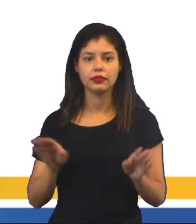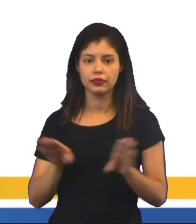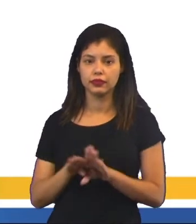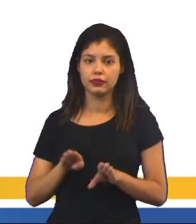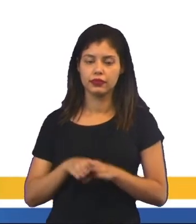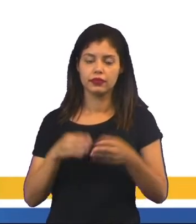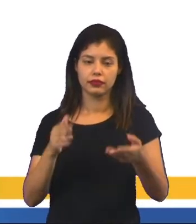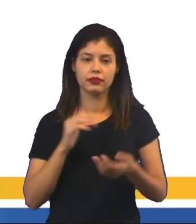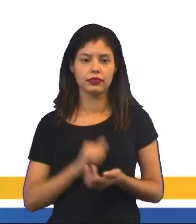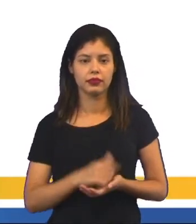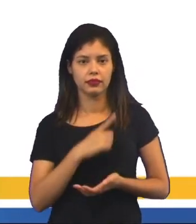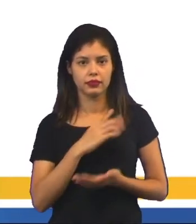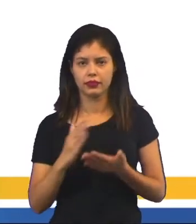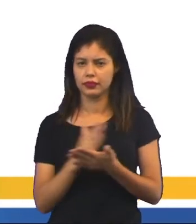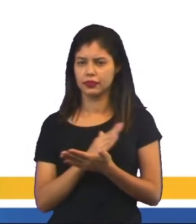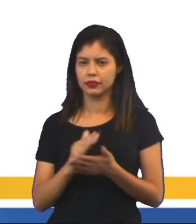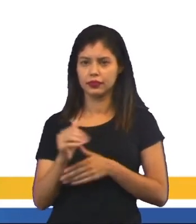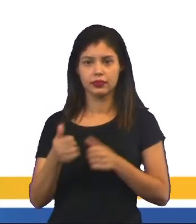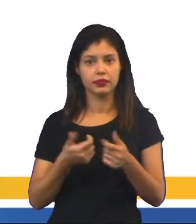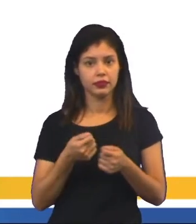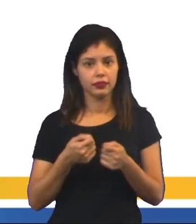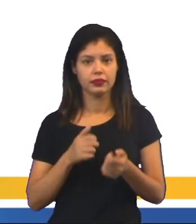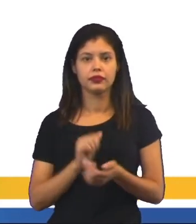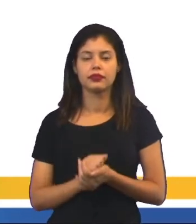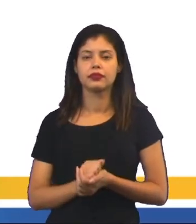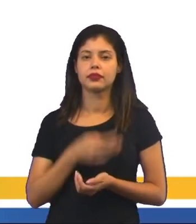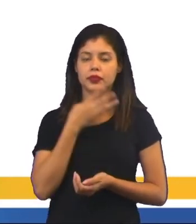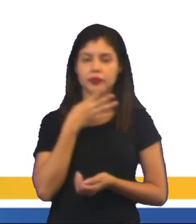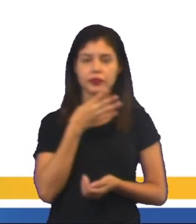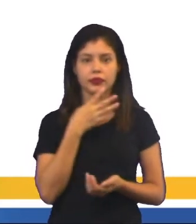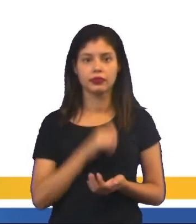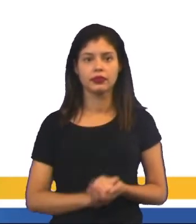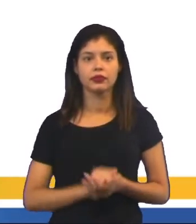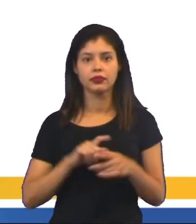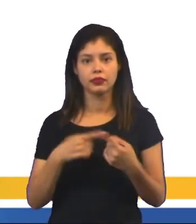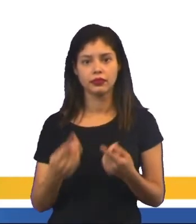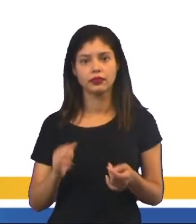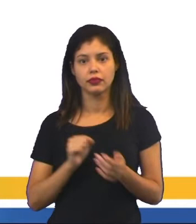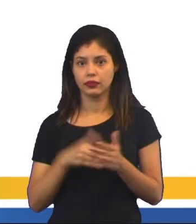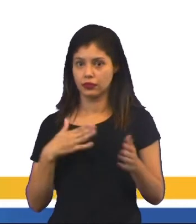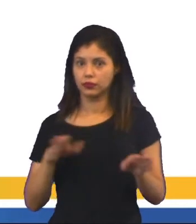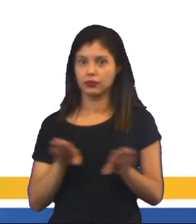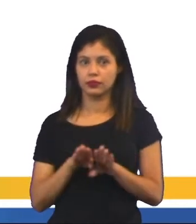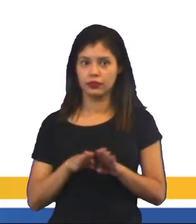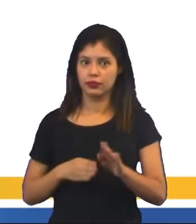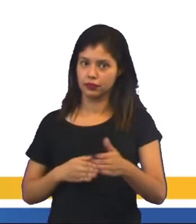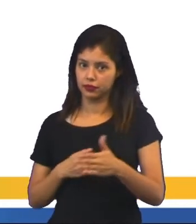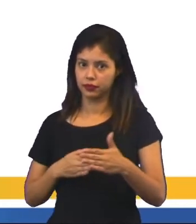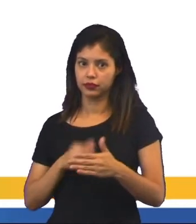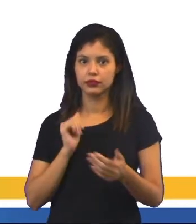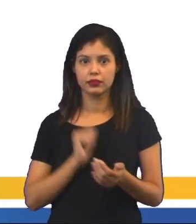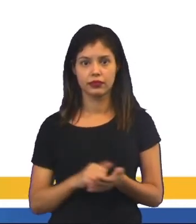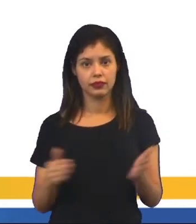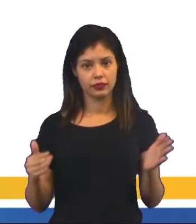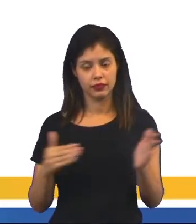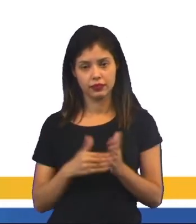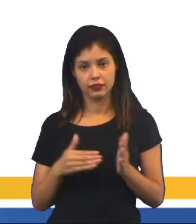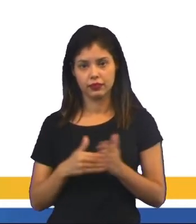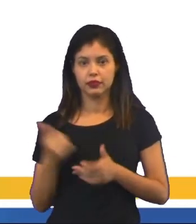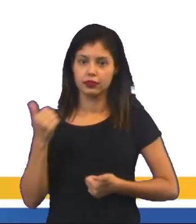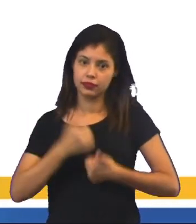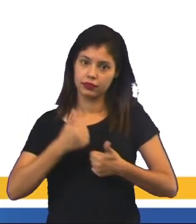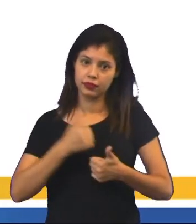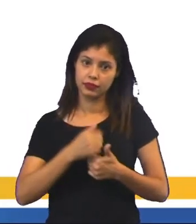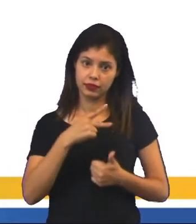cartucho. Então tinha alguns jogos interessantes para quem conheceu, mas tinha muitas limitações. Até vinha o seu